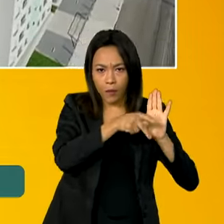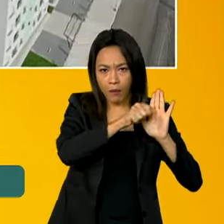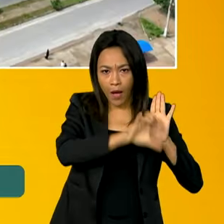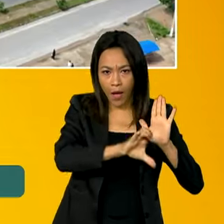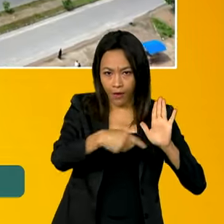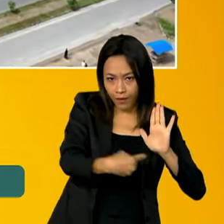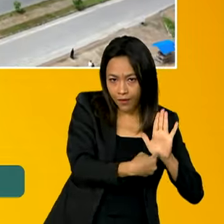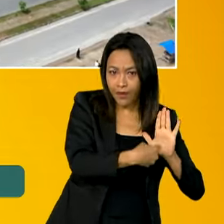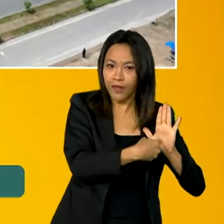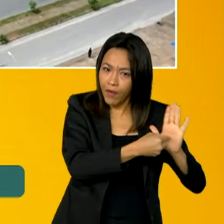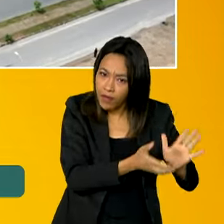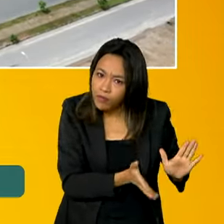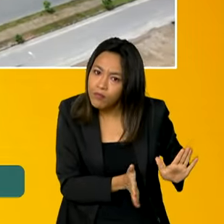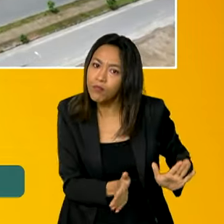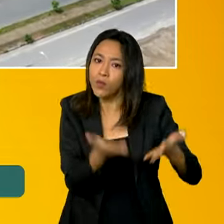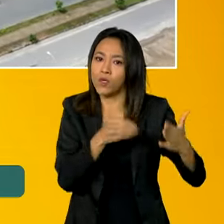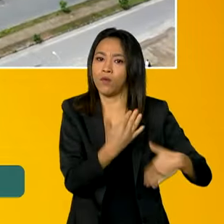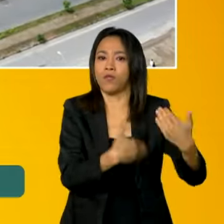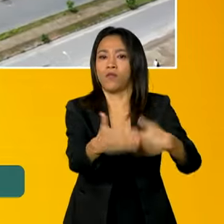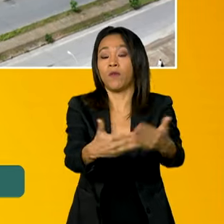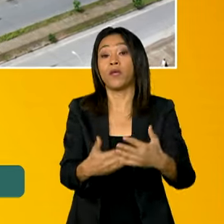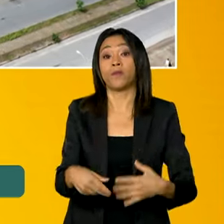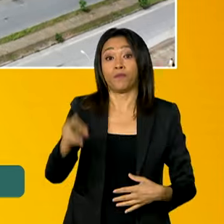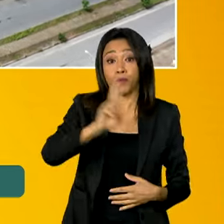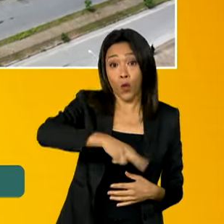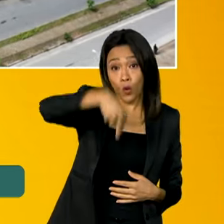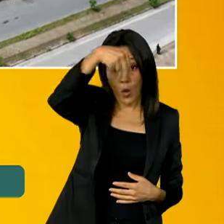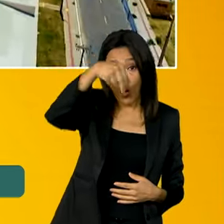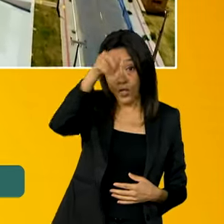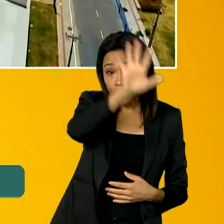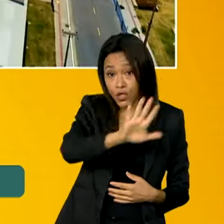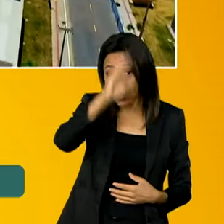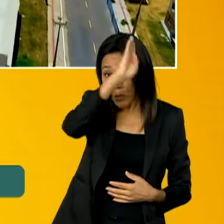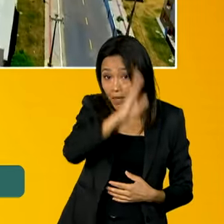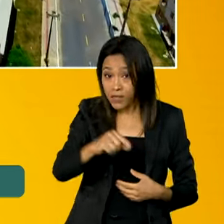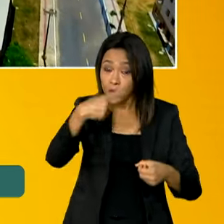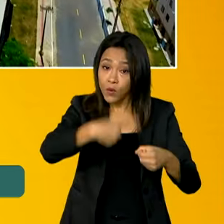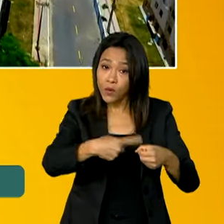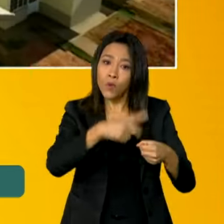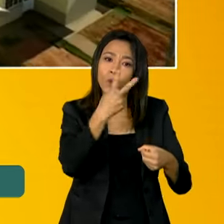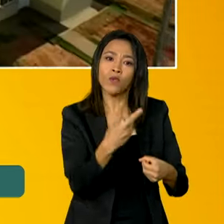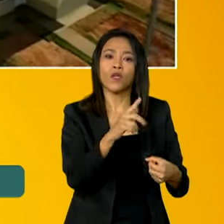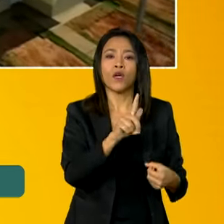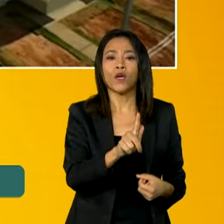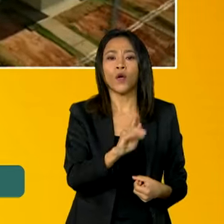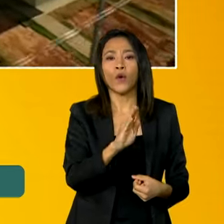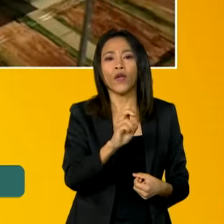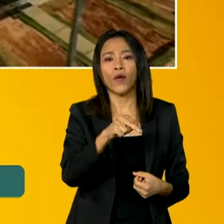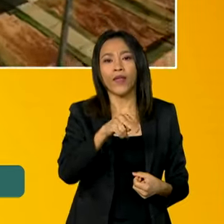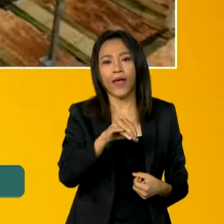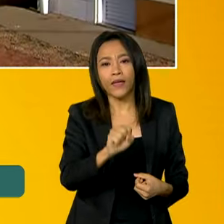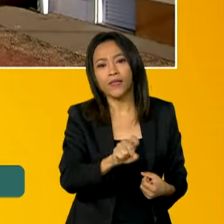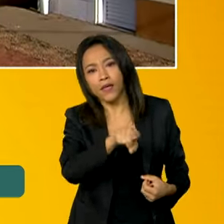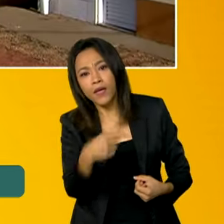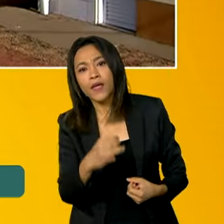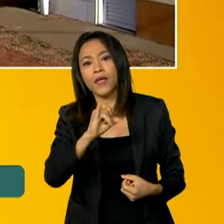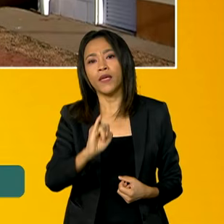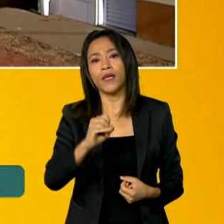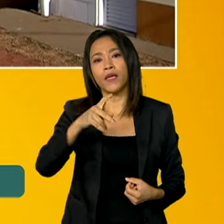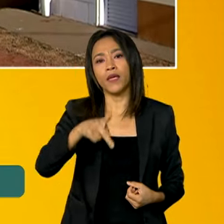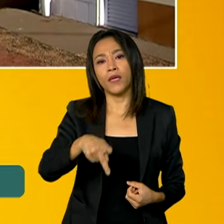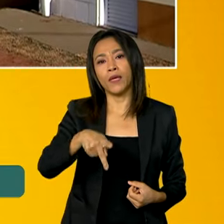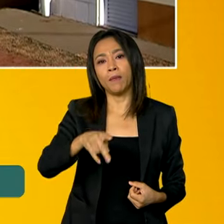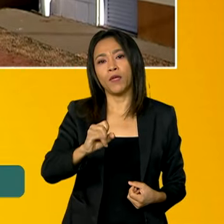Aceleração do Crescimento. Na região norte, os municípios de Goianésia do Pará e Ipichuna do Pará vão